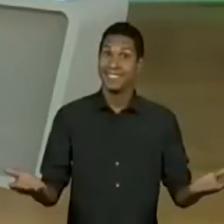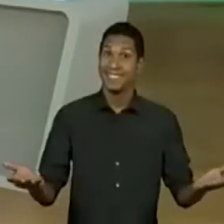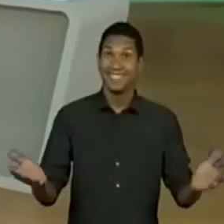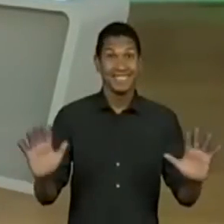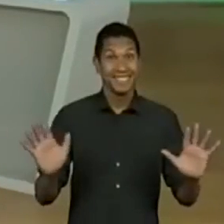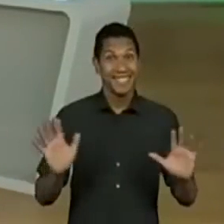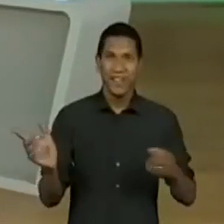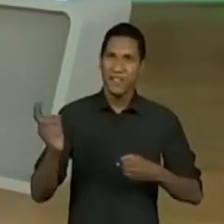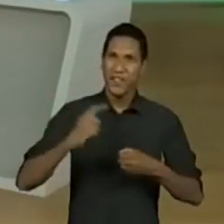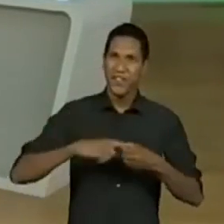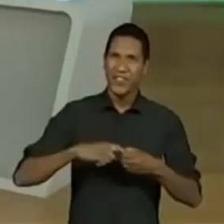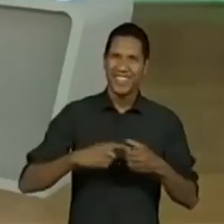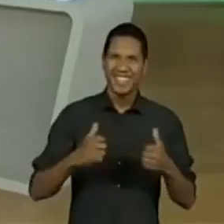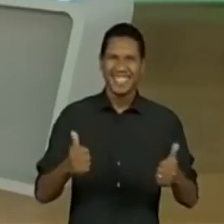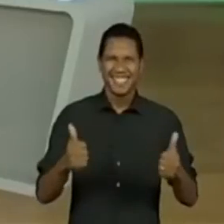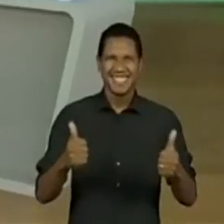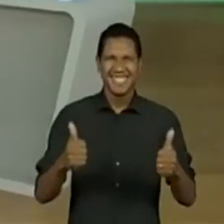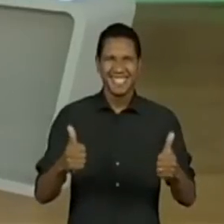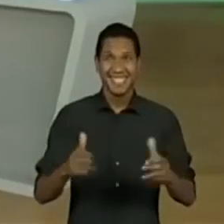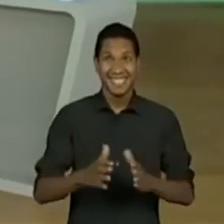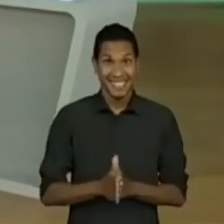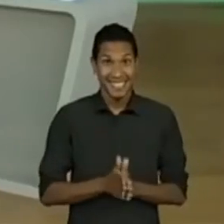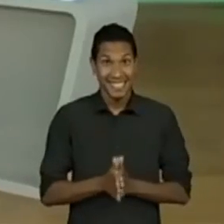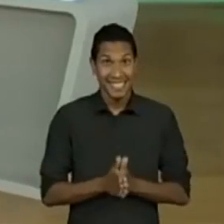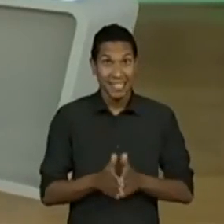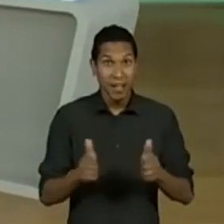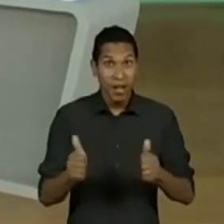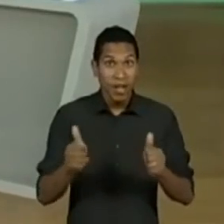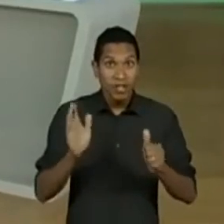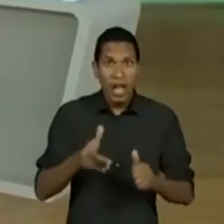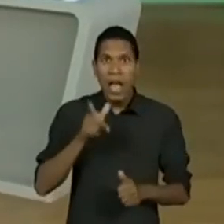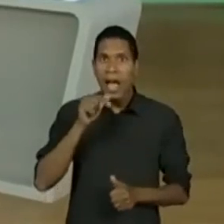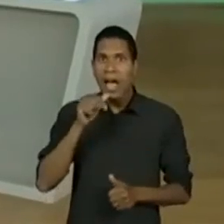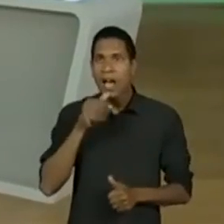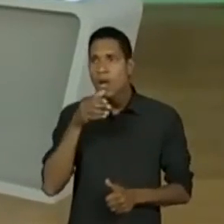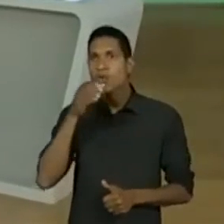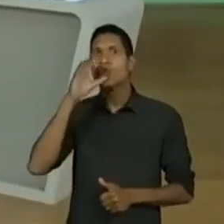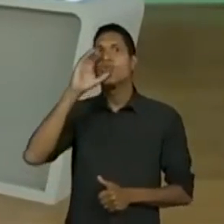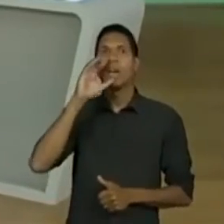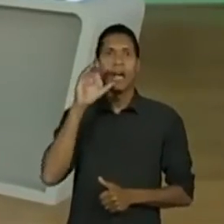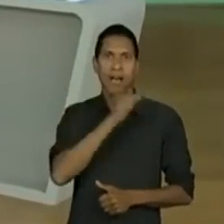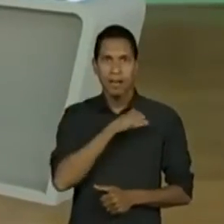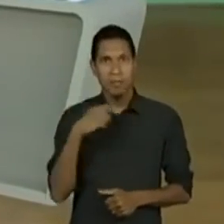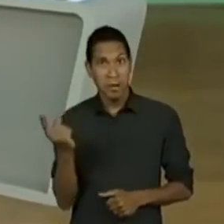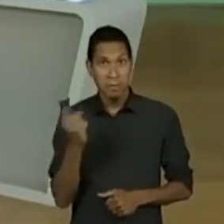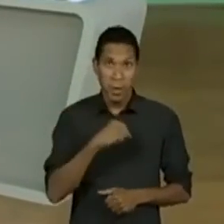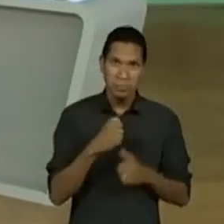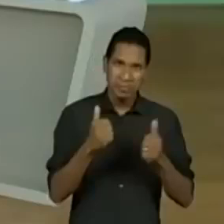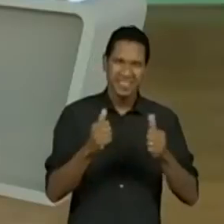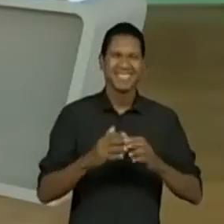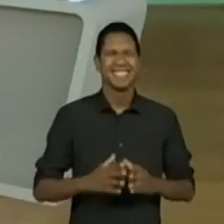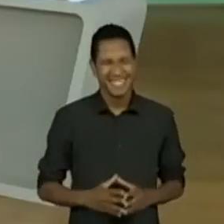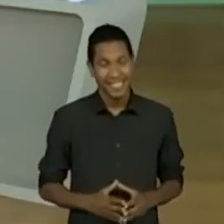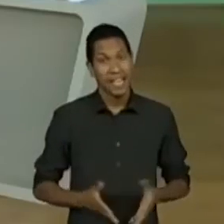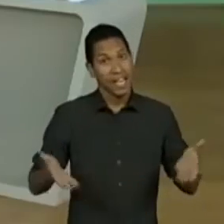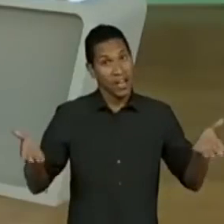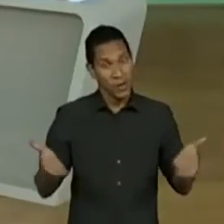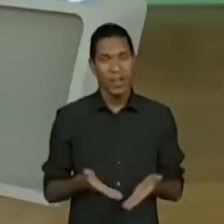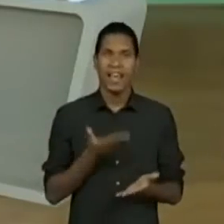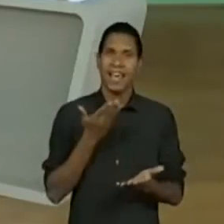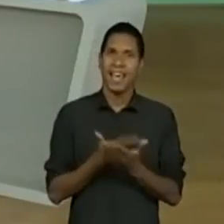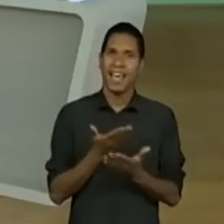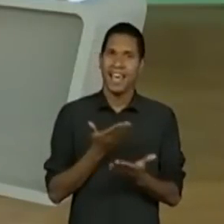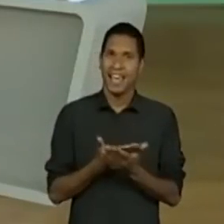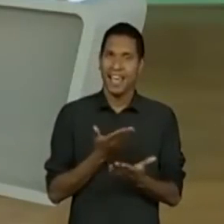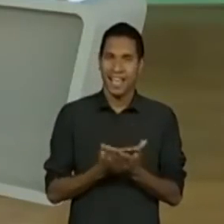Gente, voltamos! Tudo bem, galerinha? Todo mundo já voltou, já tomou uma aguinha? Voltamos para a nossa aula,